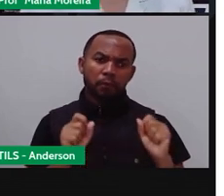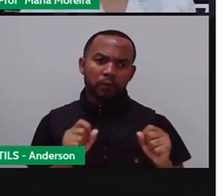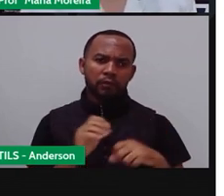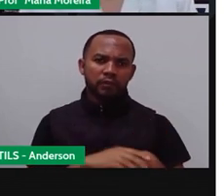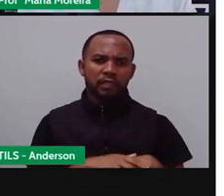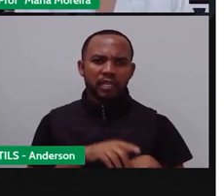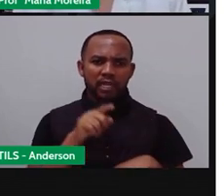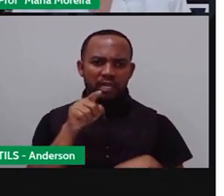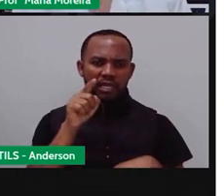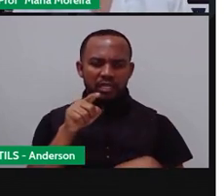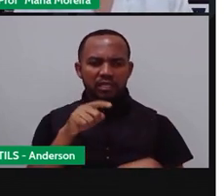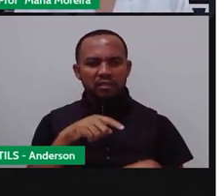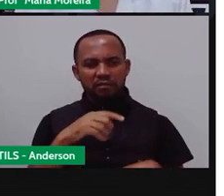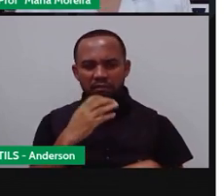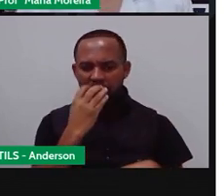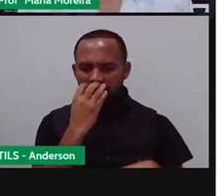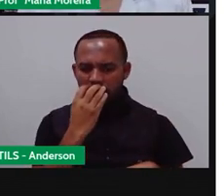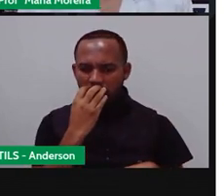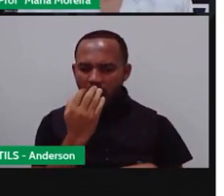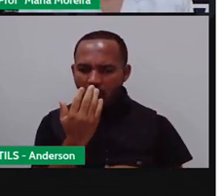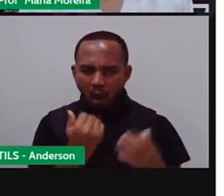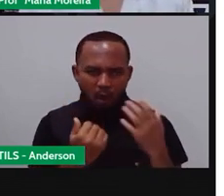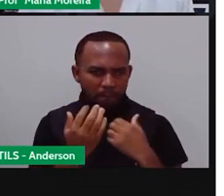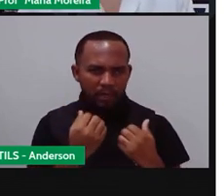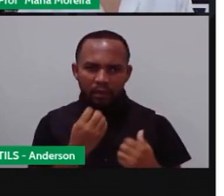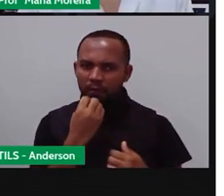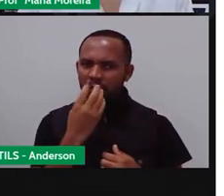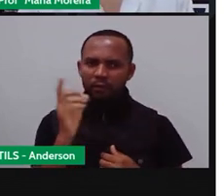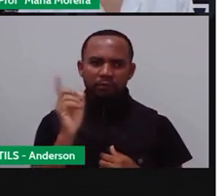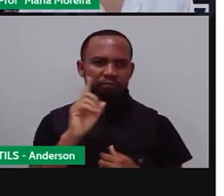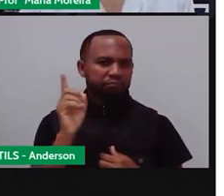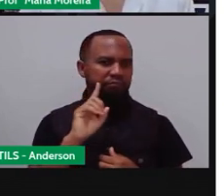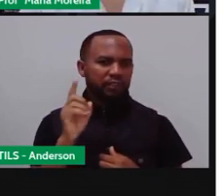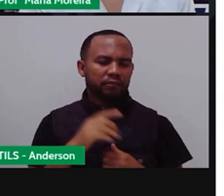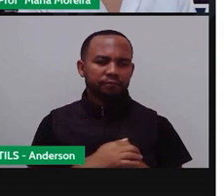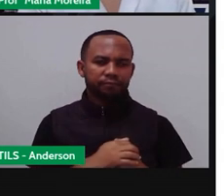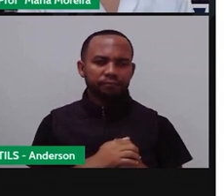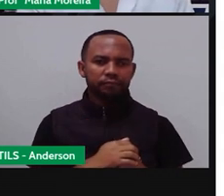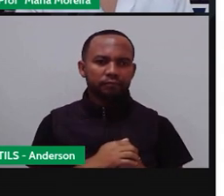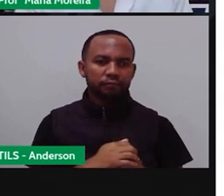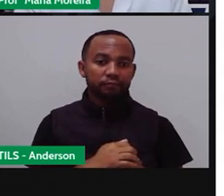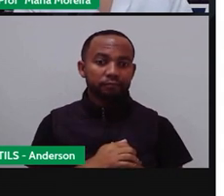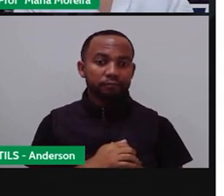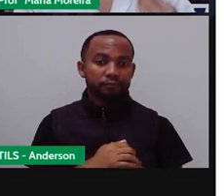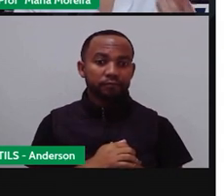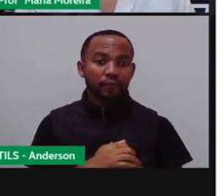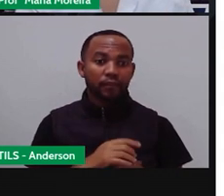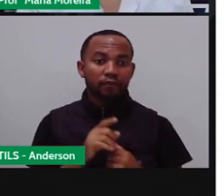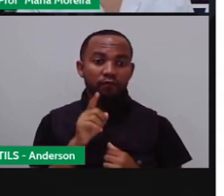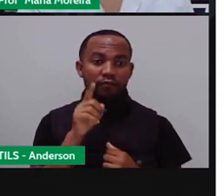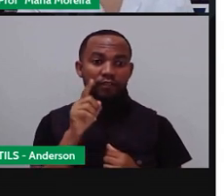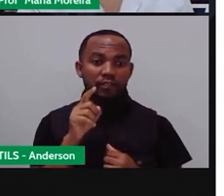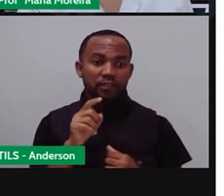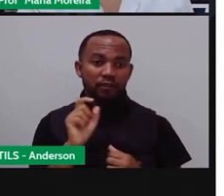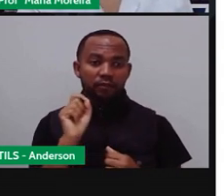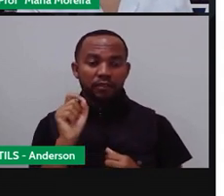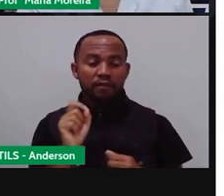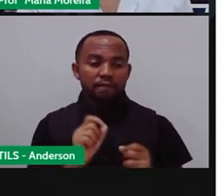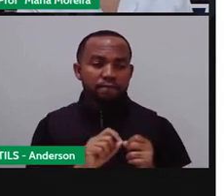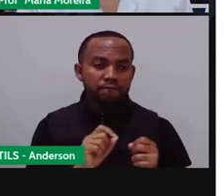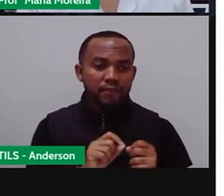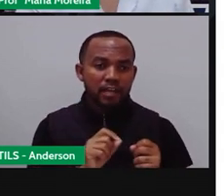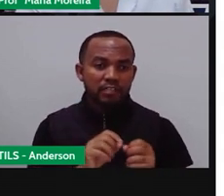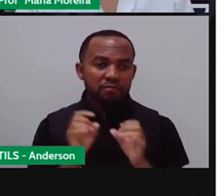cachorro comer, o gatinho comer, o coelhinho comer. Isso não é legal, não é isso? E aí, quando você faz esse descarte, acaba